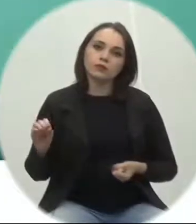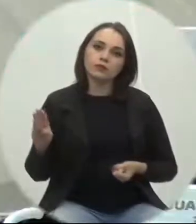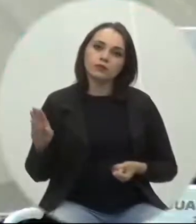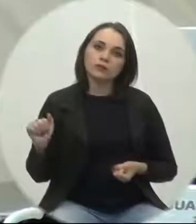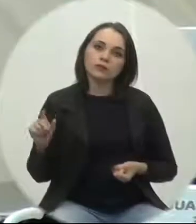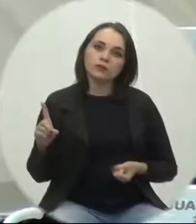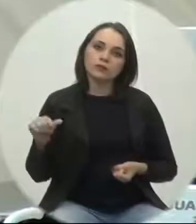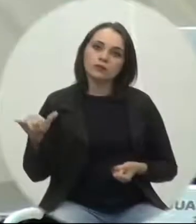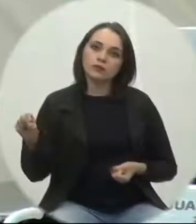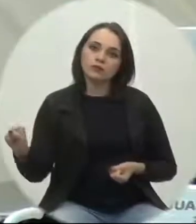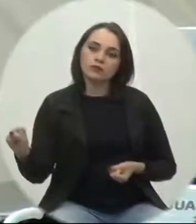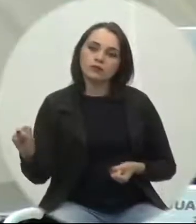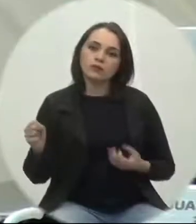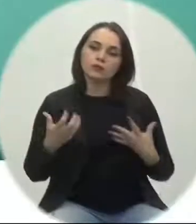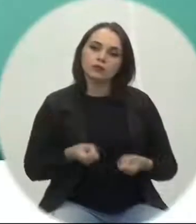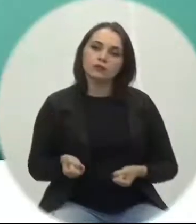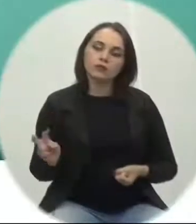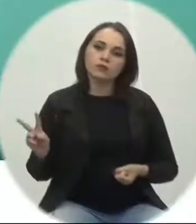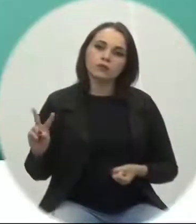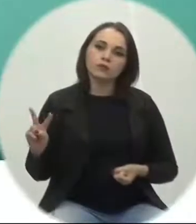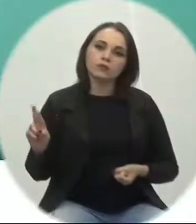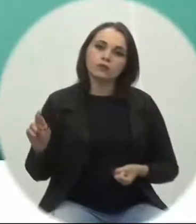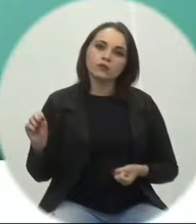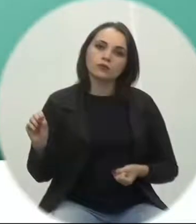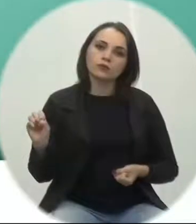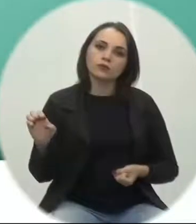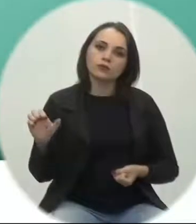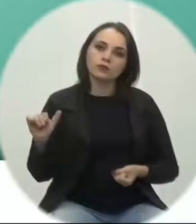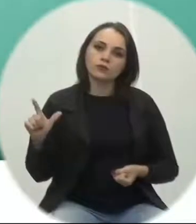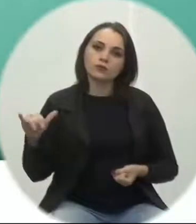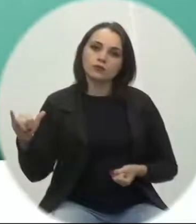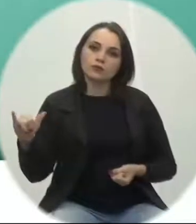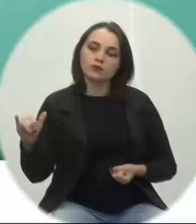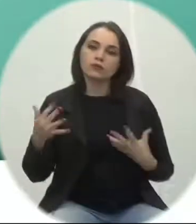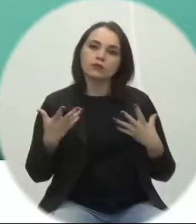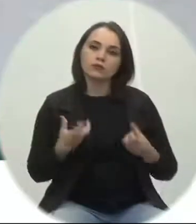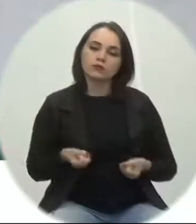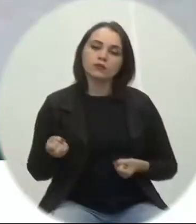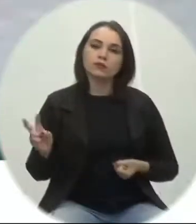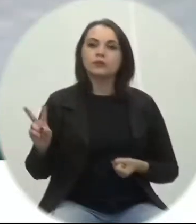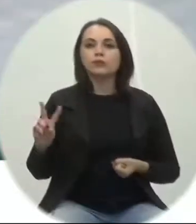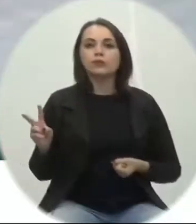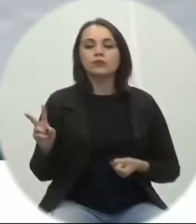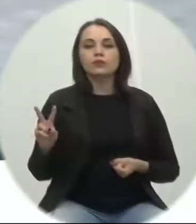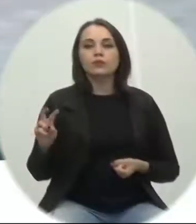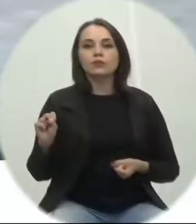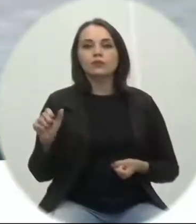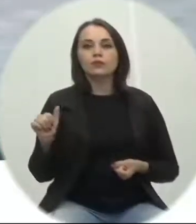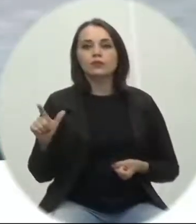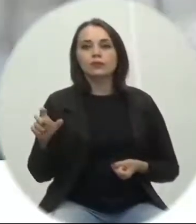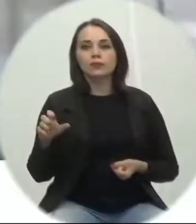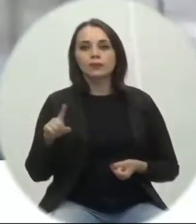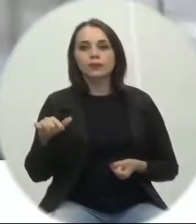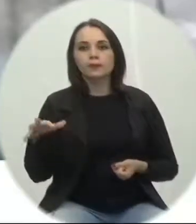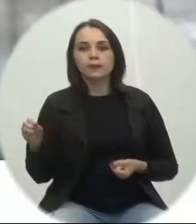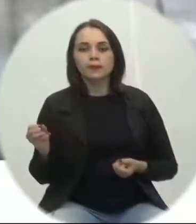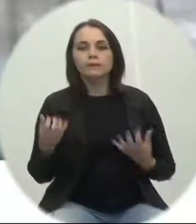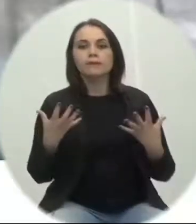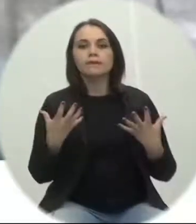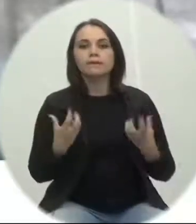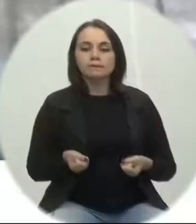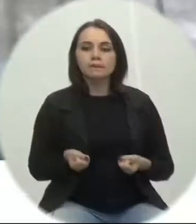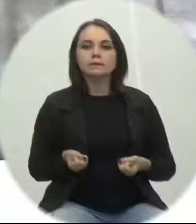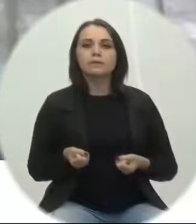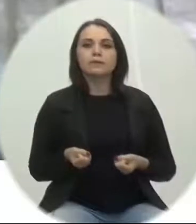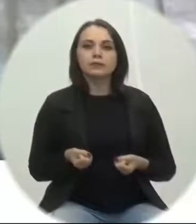Obadias Menones. Favorável. A favor, vereadora Roseli de Luca. A favor. A favor, vereador Salézio Lima. A favor, presidente.